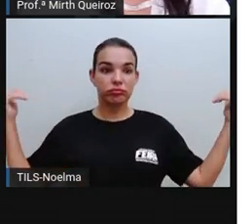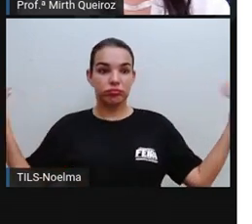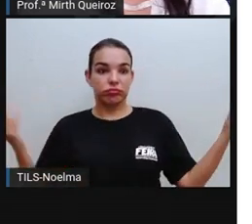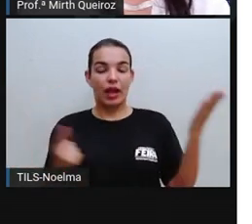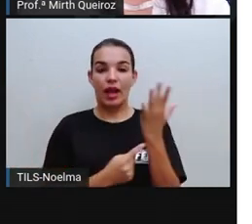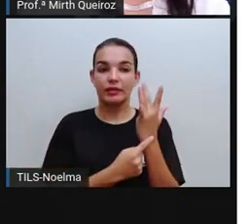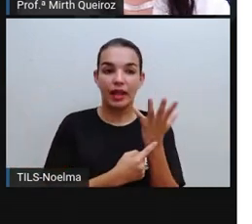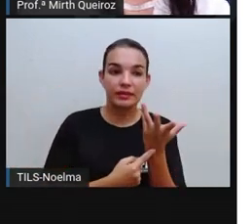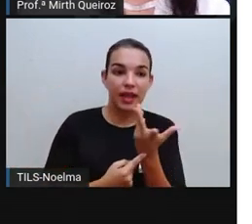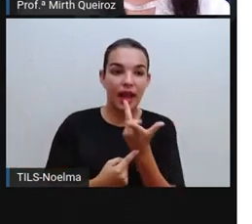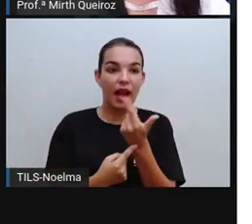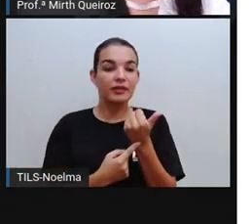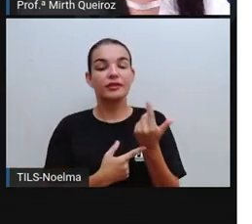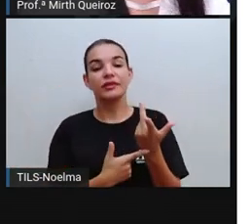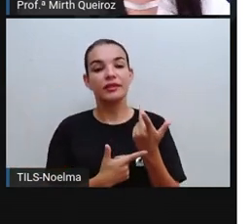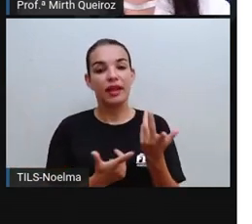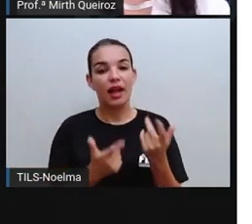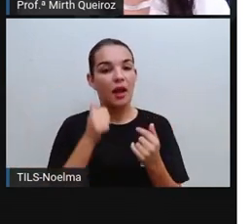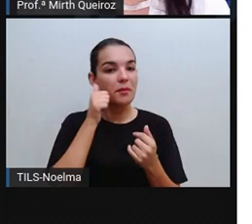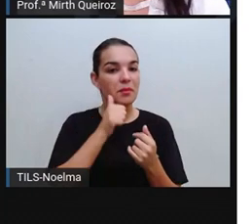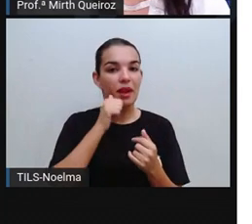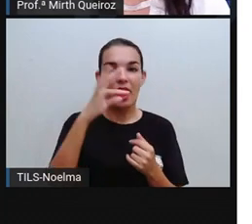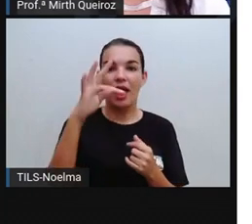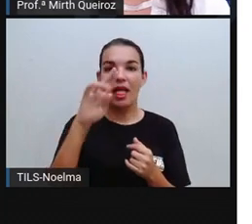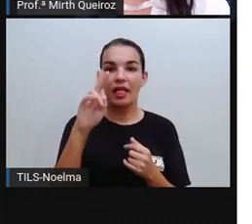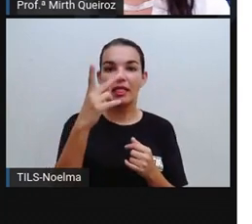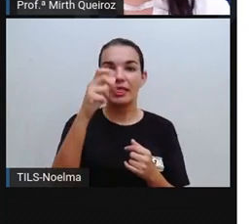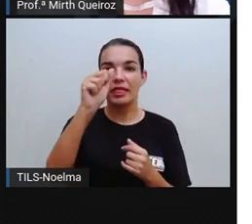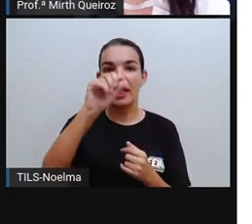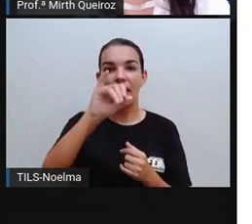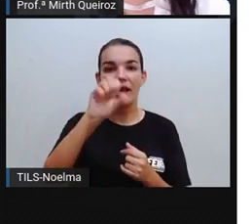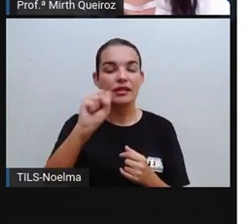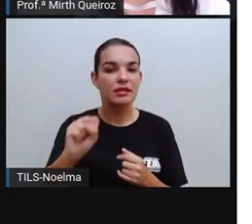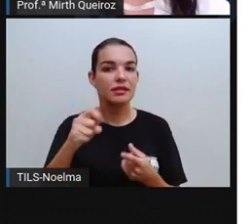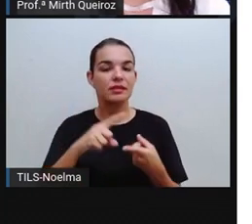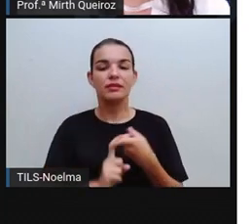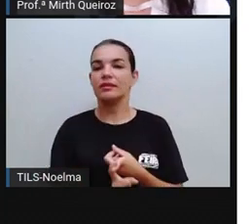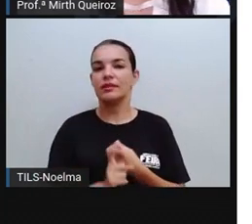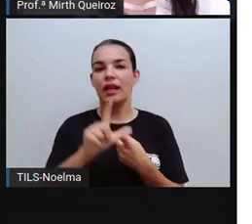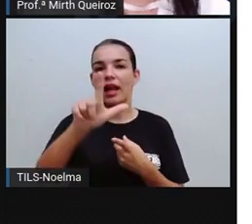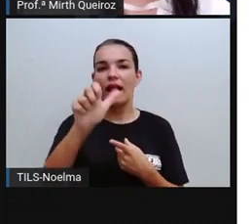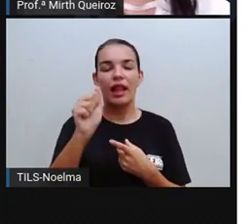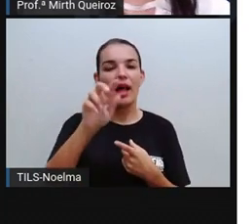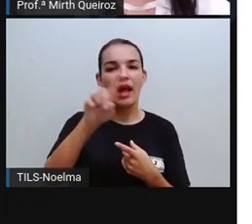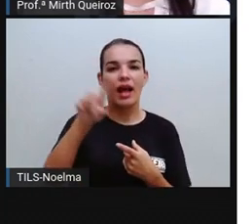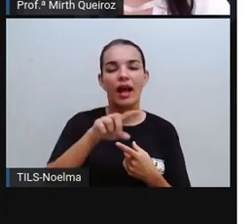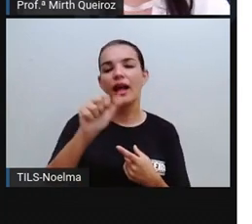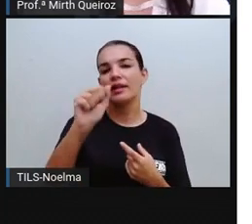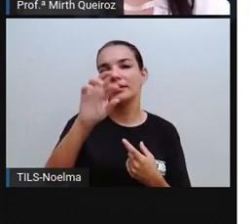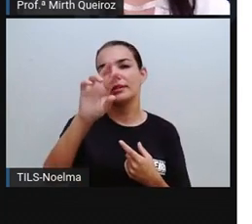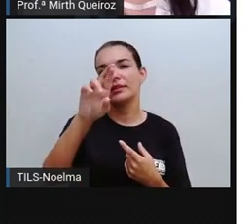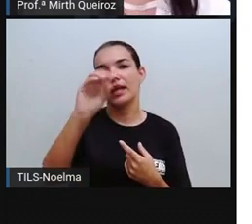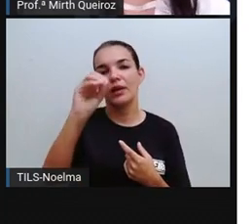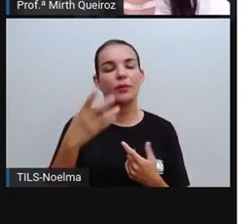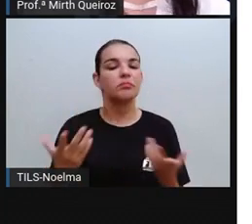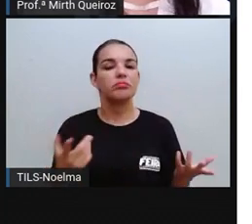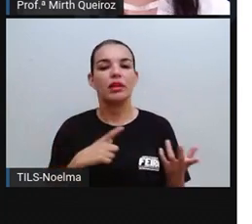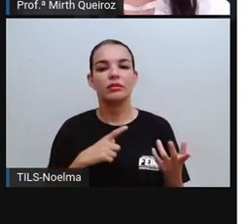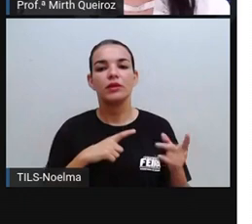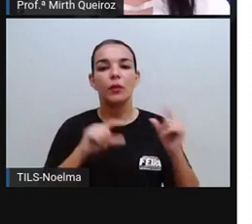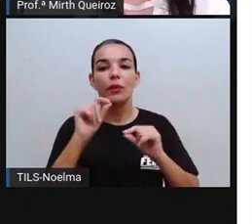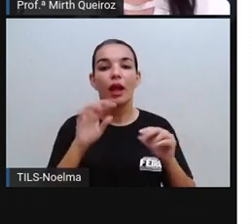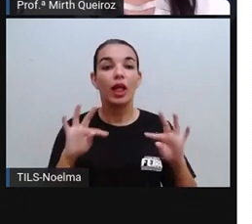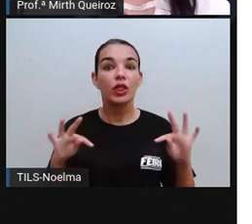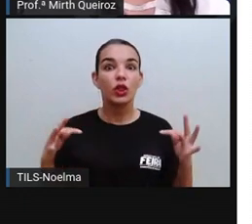Os atores aí, Thaís Araújo, Lázaro Ramos. Dentre os demais, o que que eles apresentam em comum? Todos